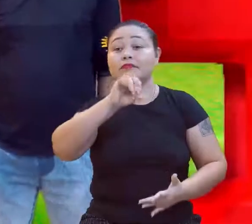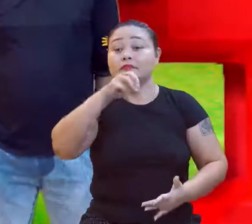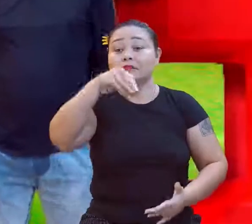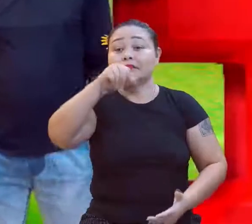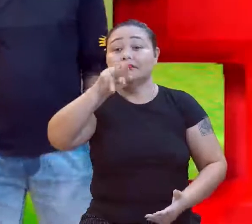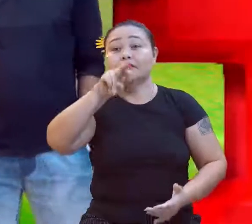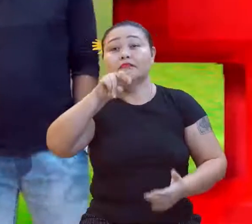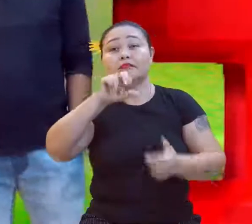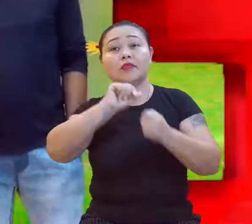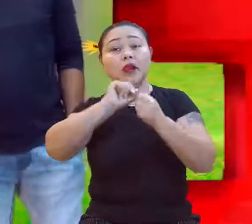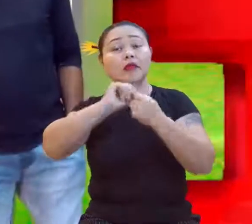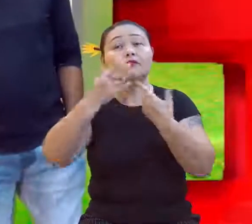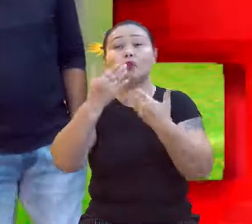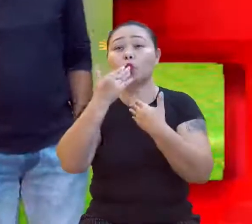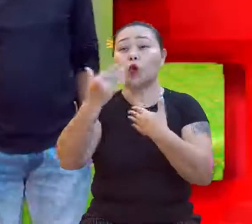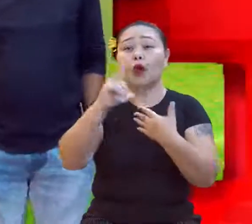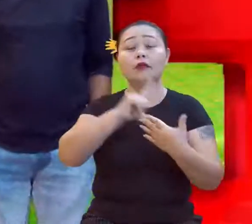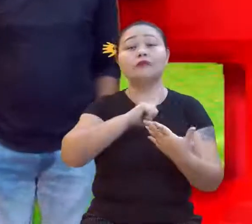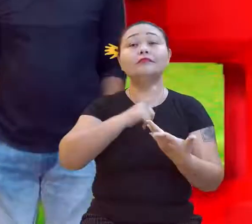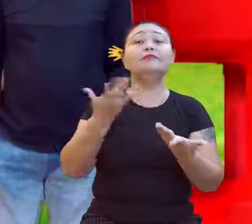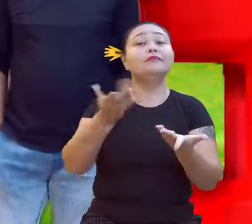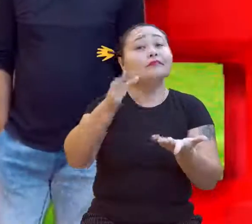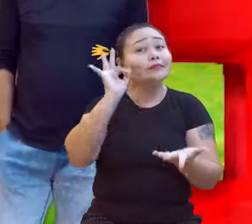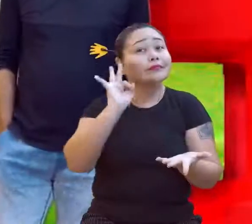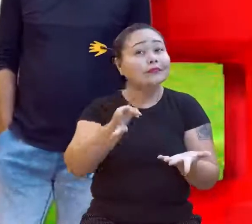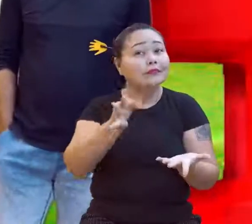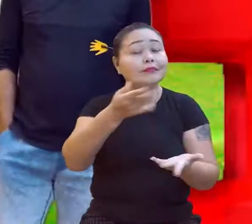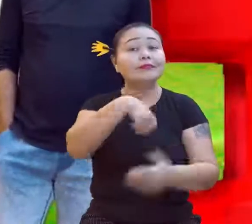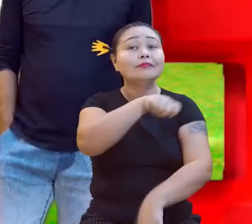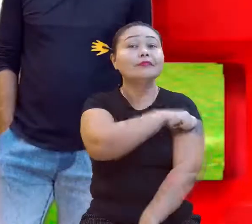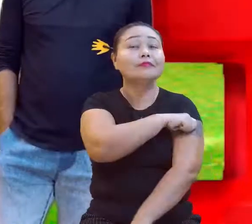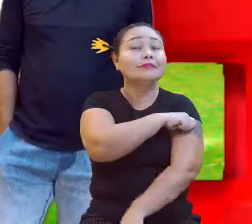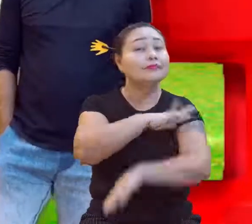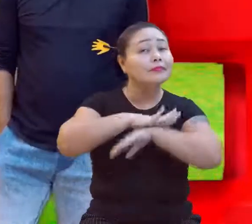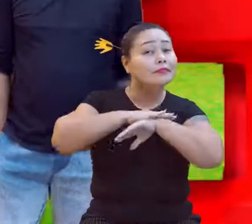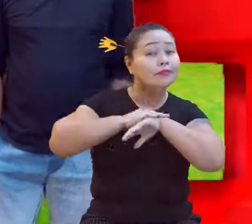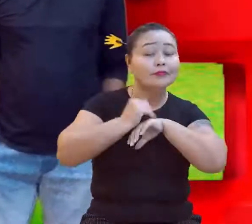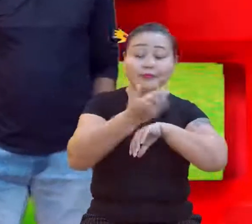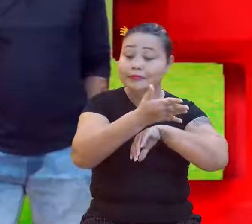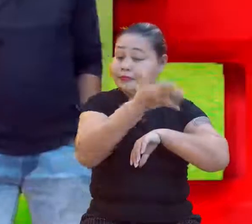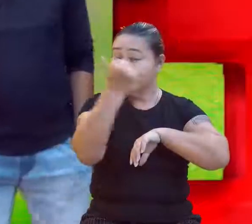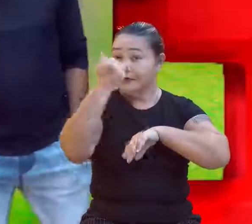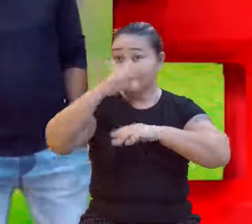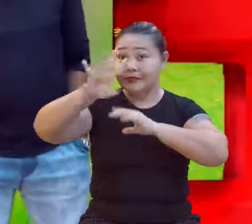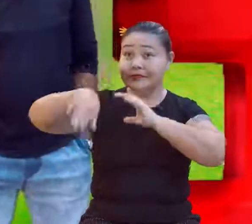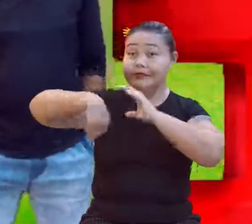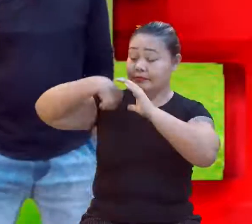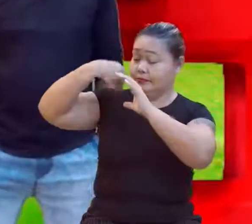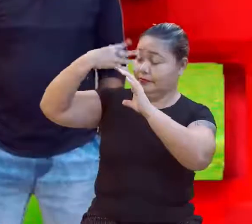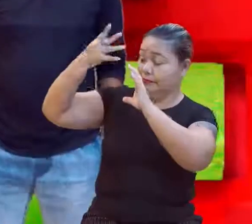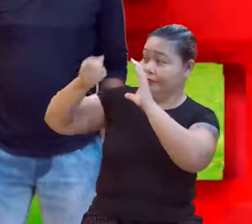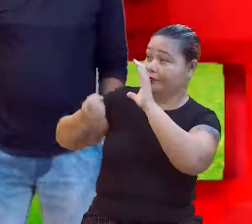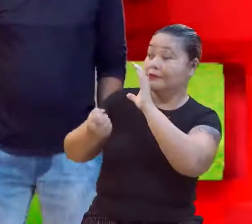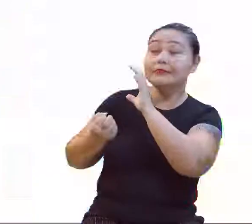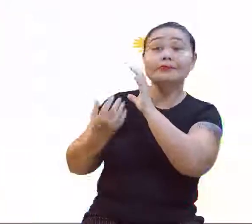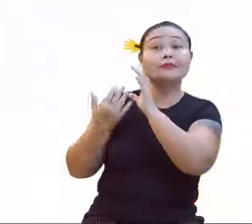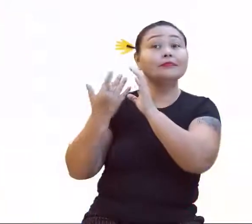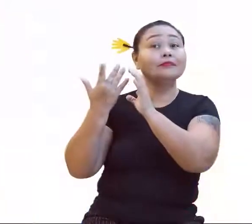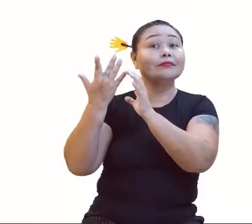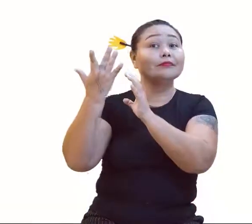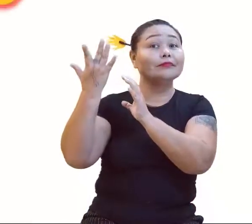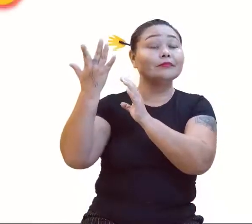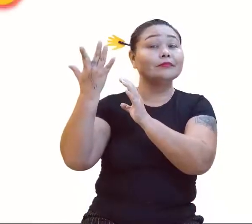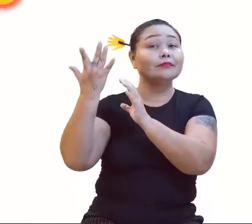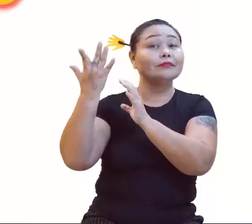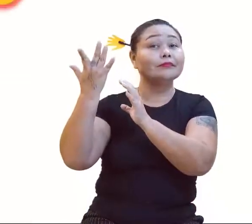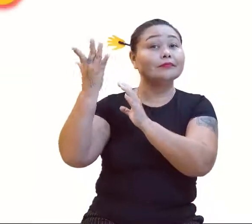céu lindo nosso de Rondônia. Tá certo, alunos queridos? Vamos, então, tirar da cartola mágica o assunto de hoje. Olha lá, o nosso